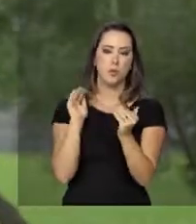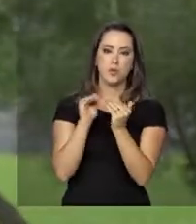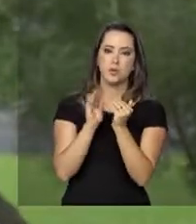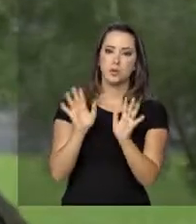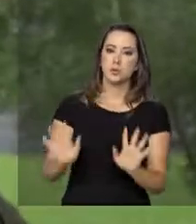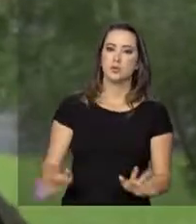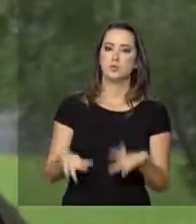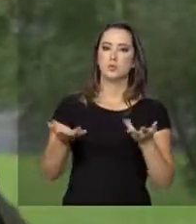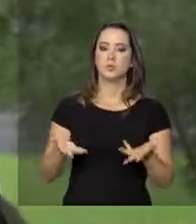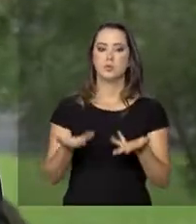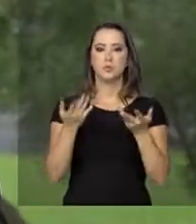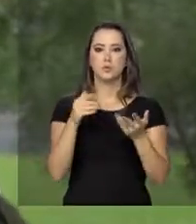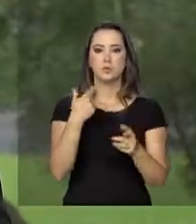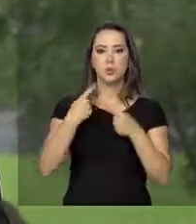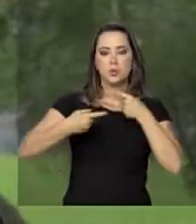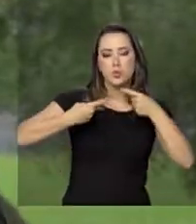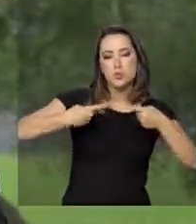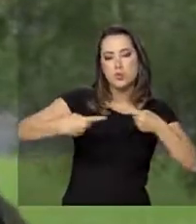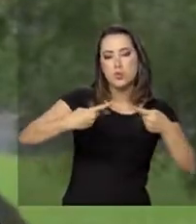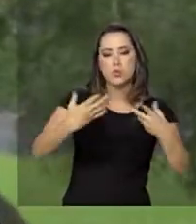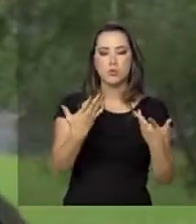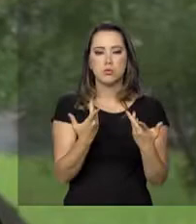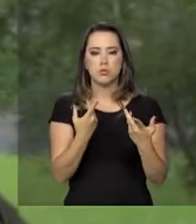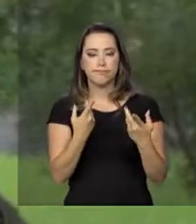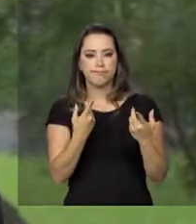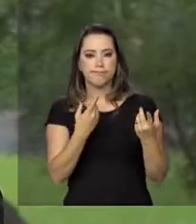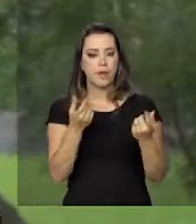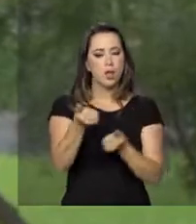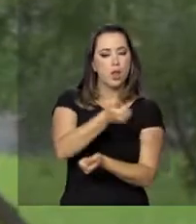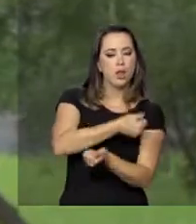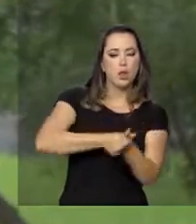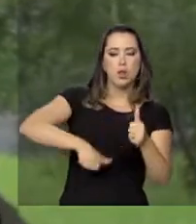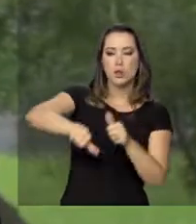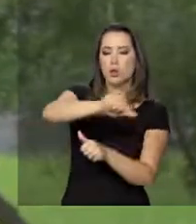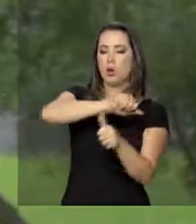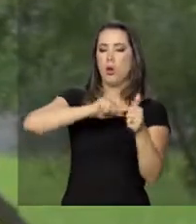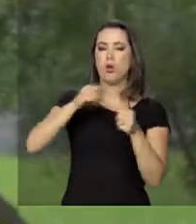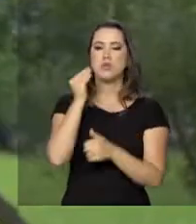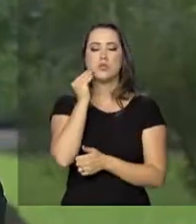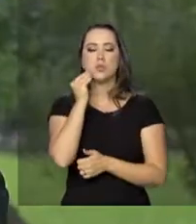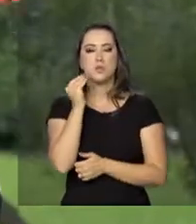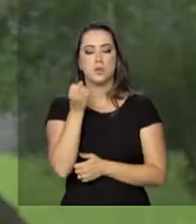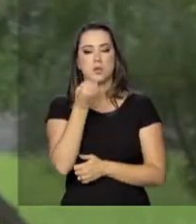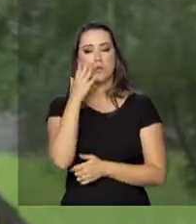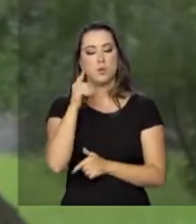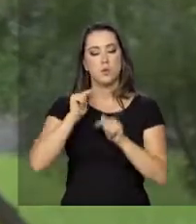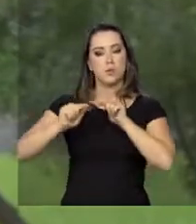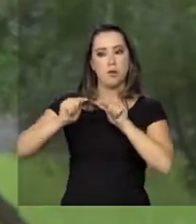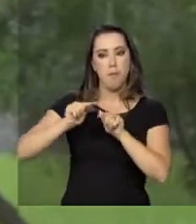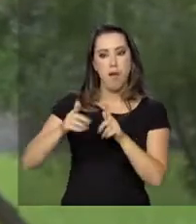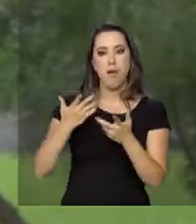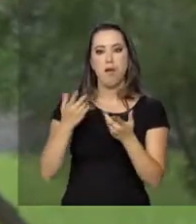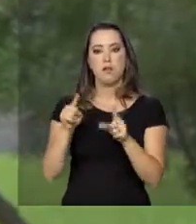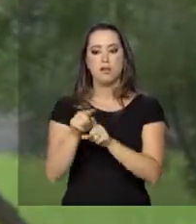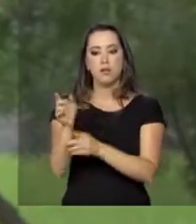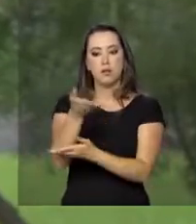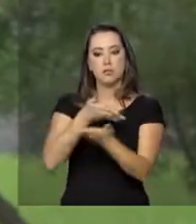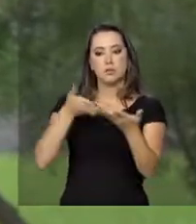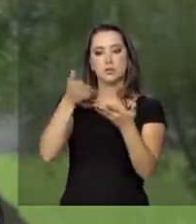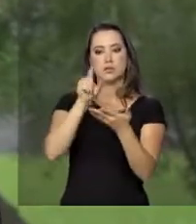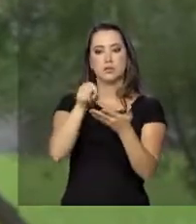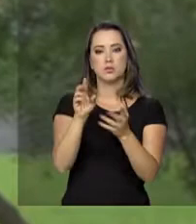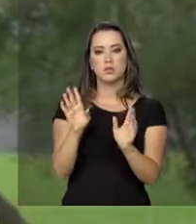promover o debate e a troca de experiências sobre boas práticas e também relacionados